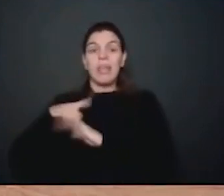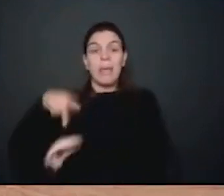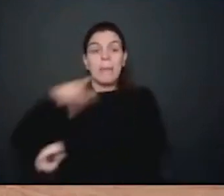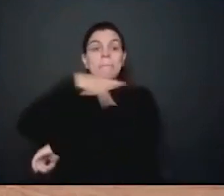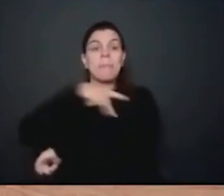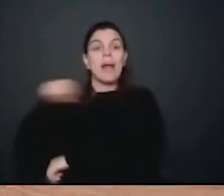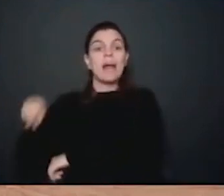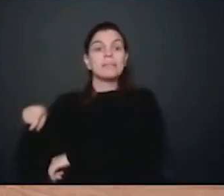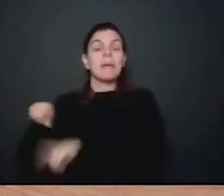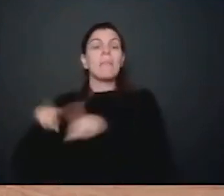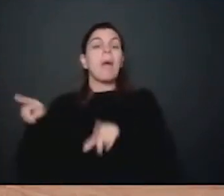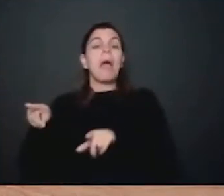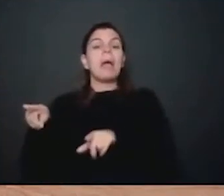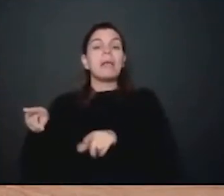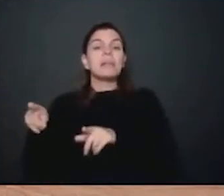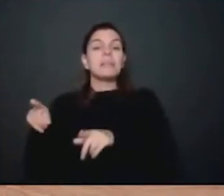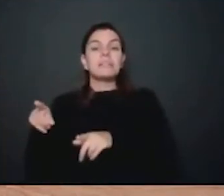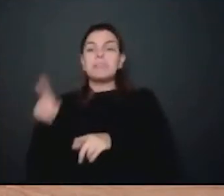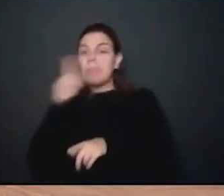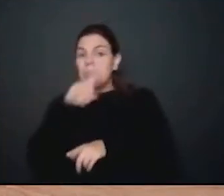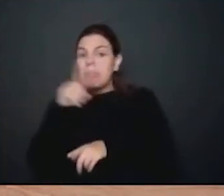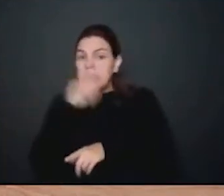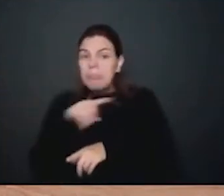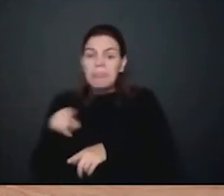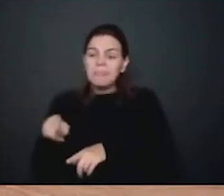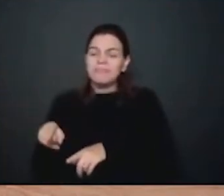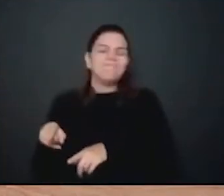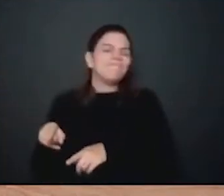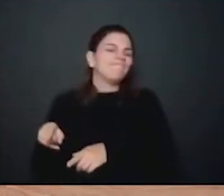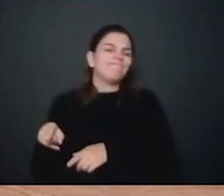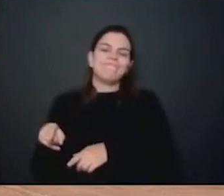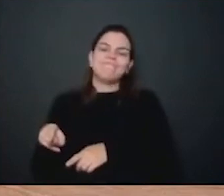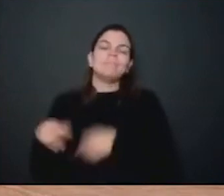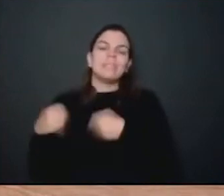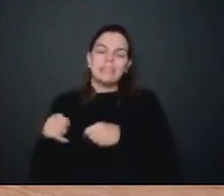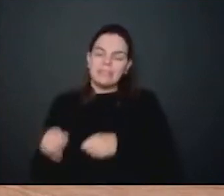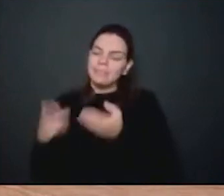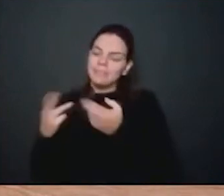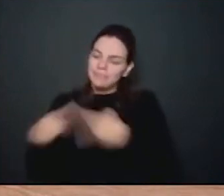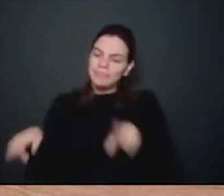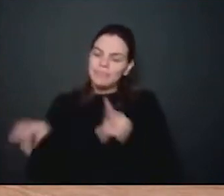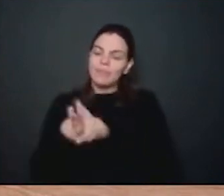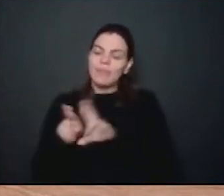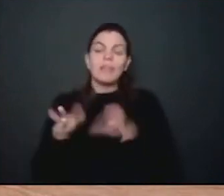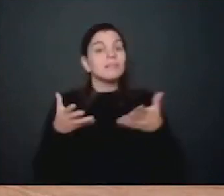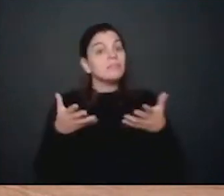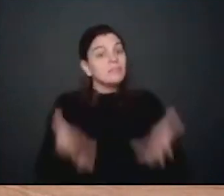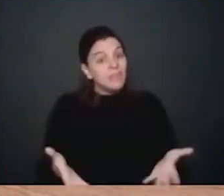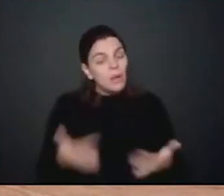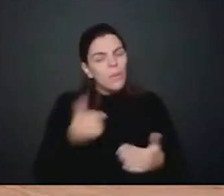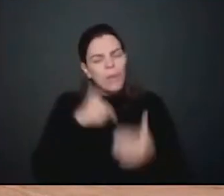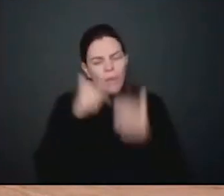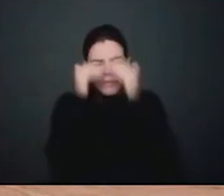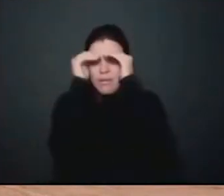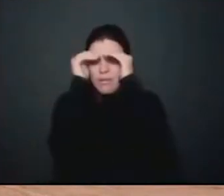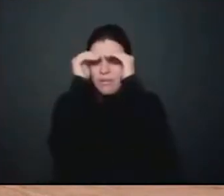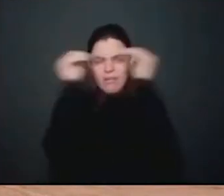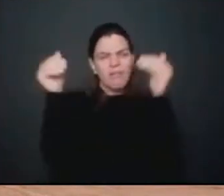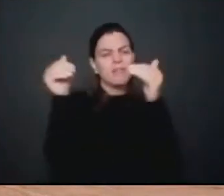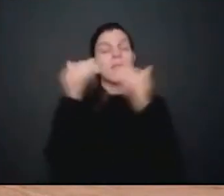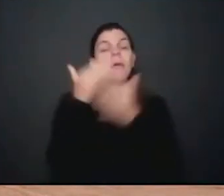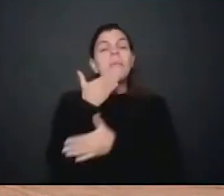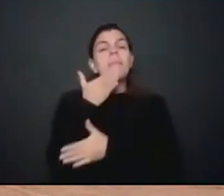desse equipamento público. Então, trago aqui, de uma maneira muito respeitosa, pedindo ajuda, pedindo à